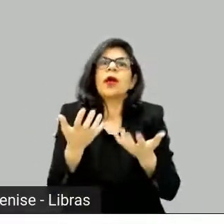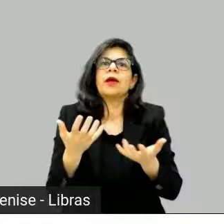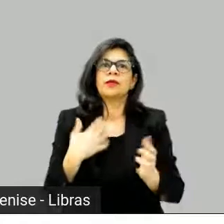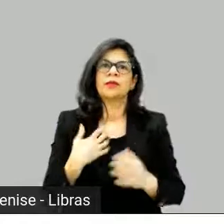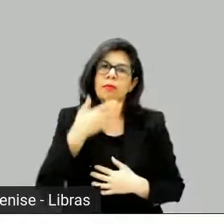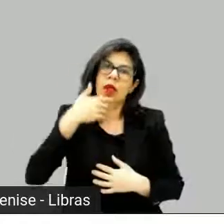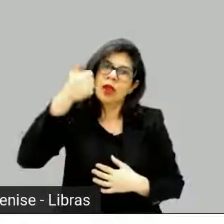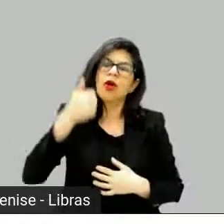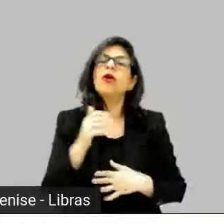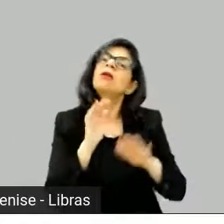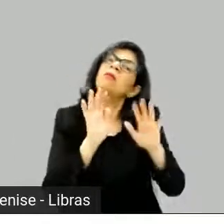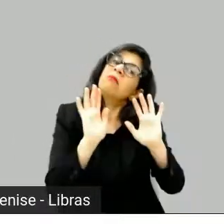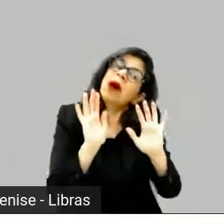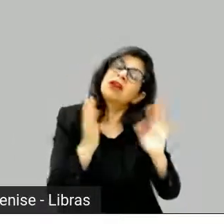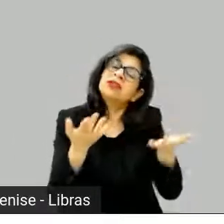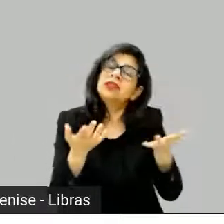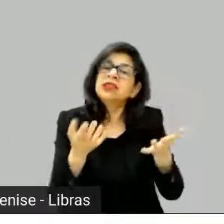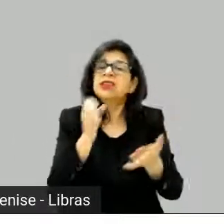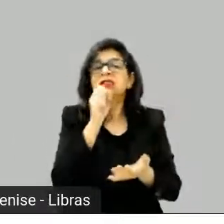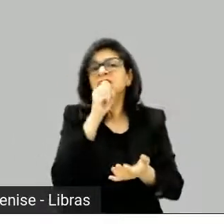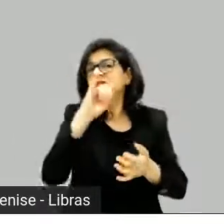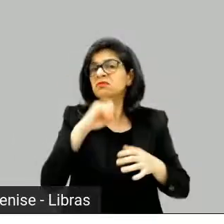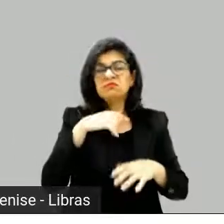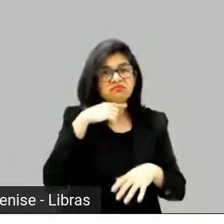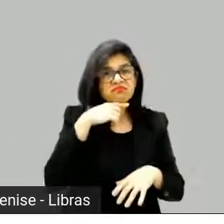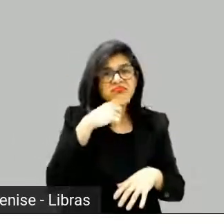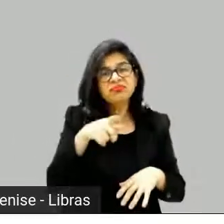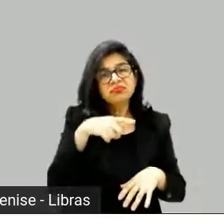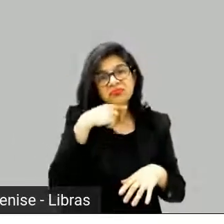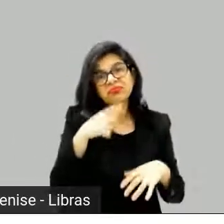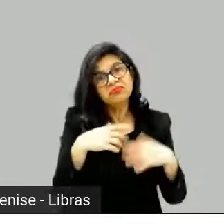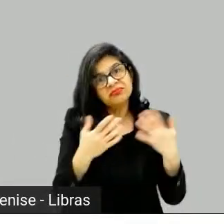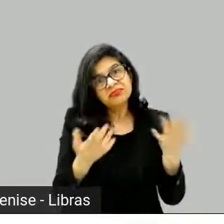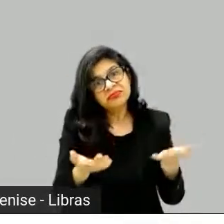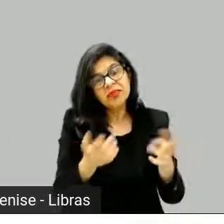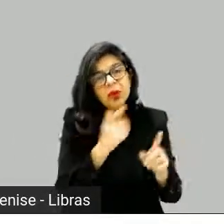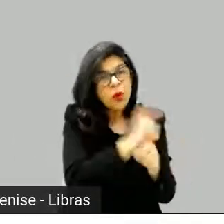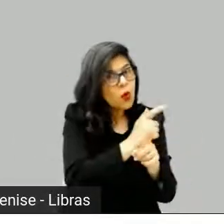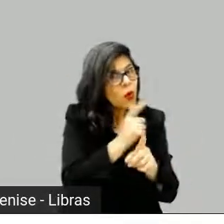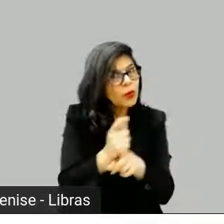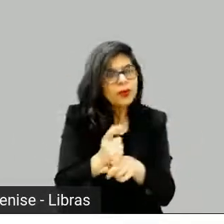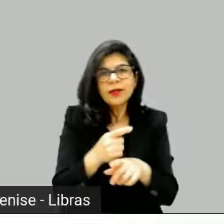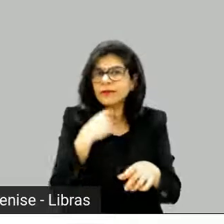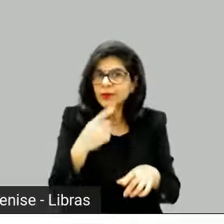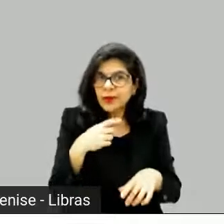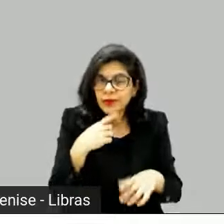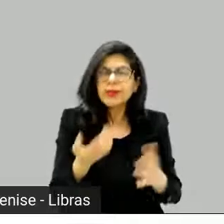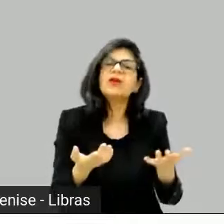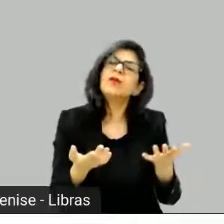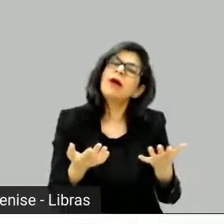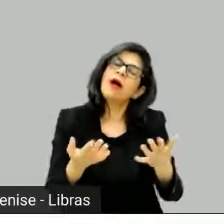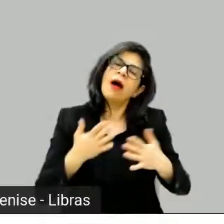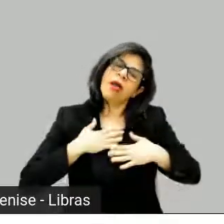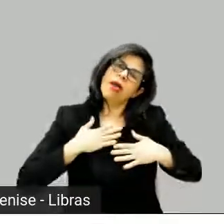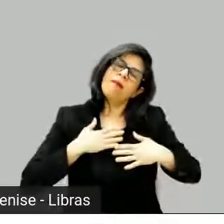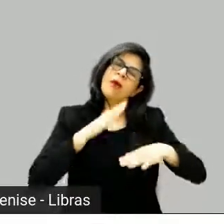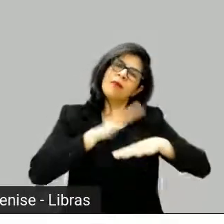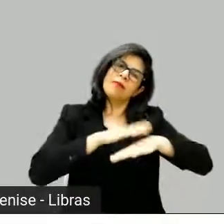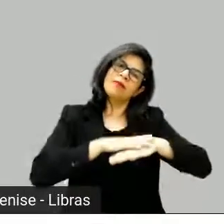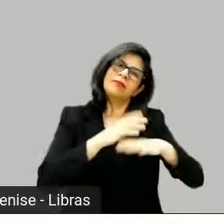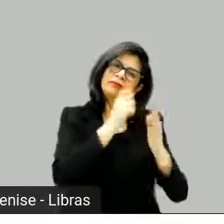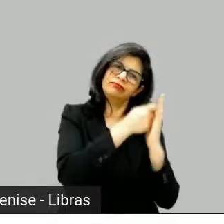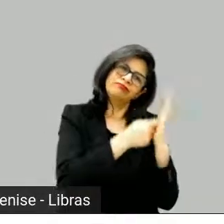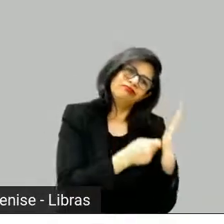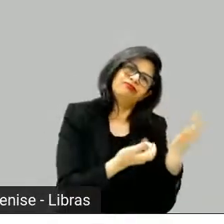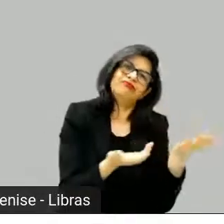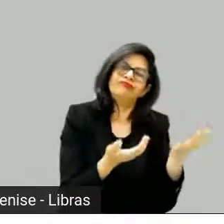independente, aí é aquilo mesmo, que você escreveu, como vai ficar? Eu